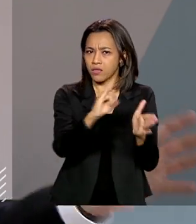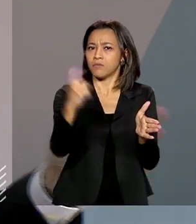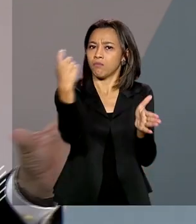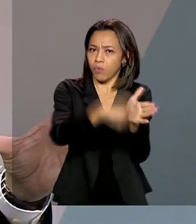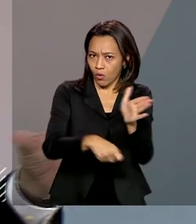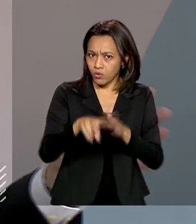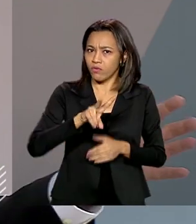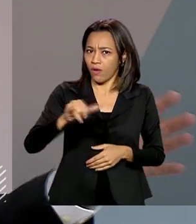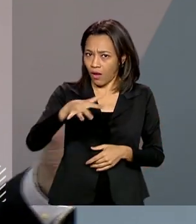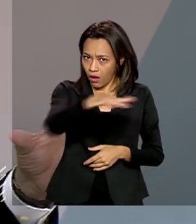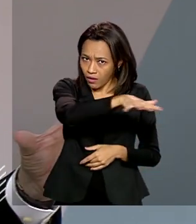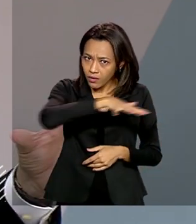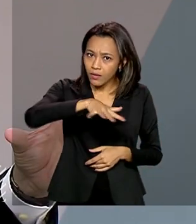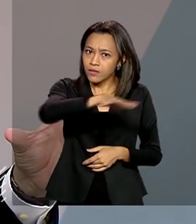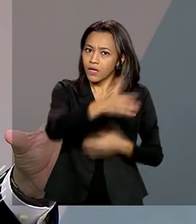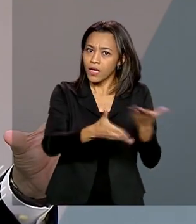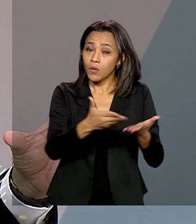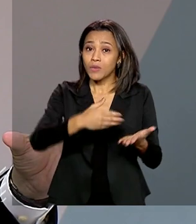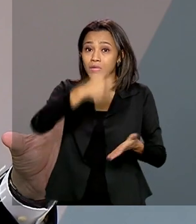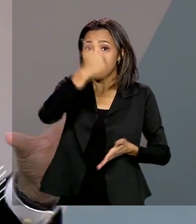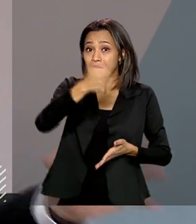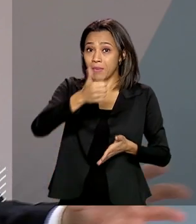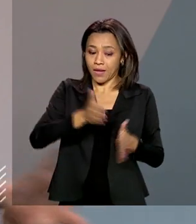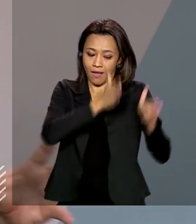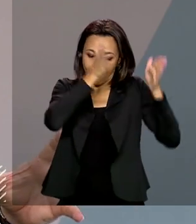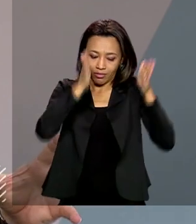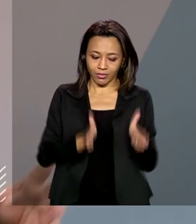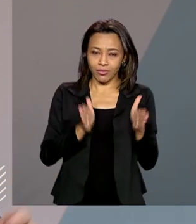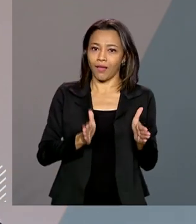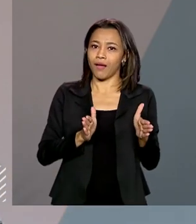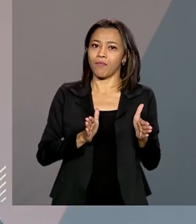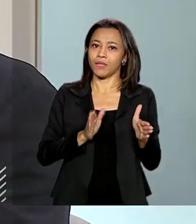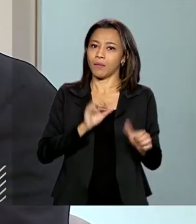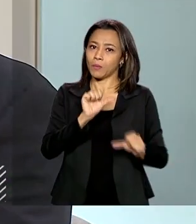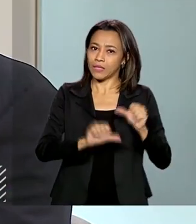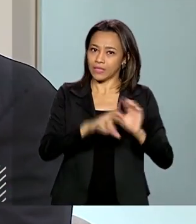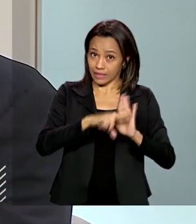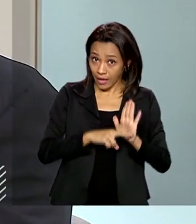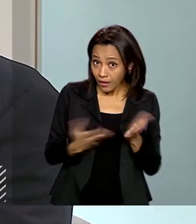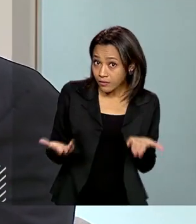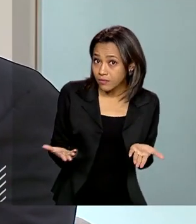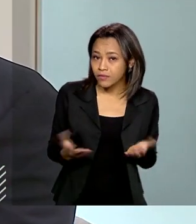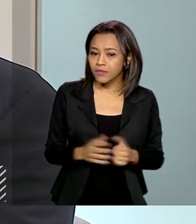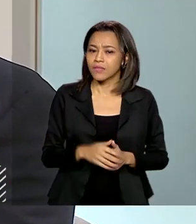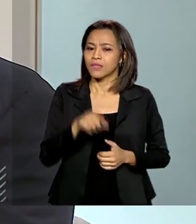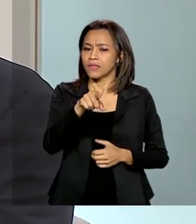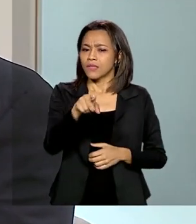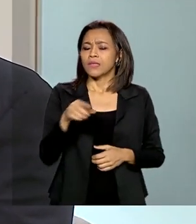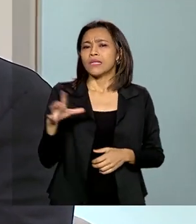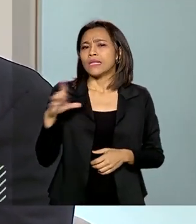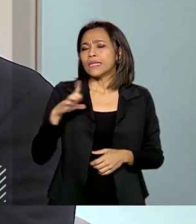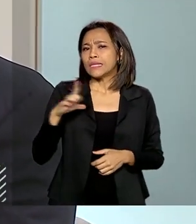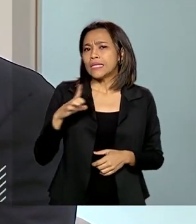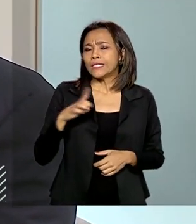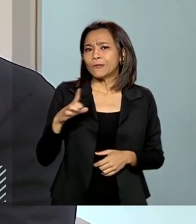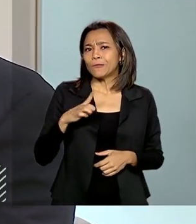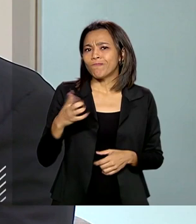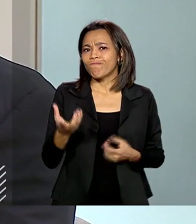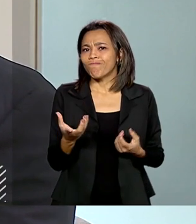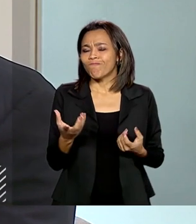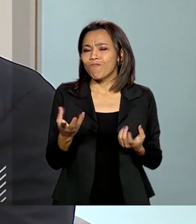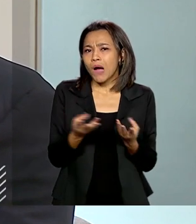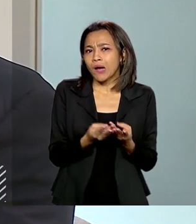essa primeira etapa da reforma tributária do governo federal? Como é que você vê essa questão? Está havendo uma deterioração da base de alguns